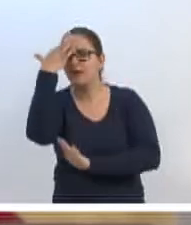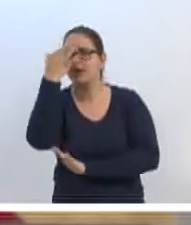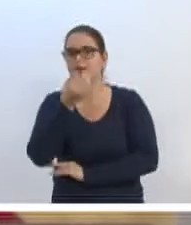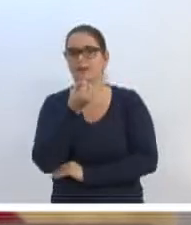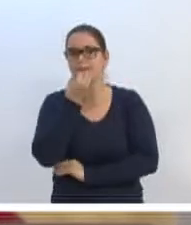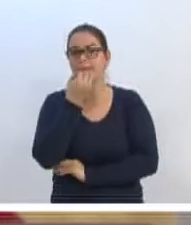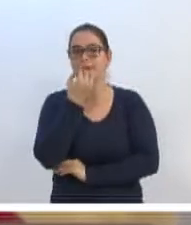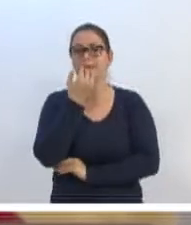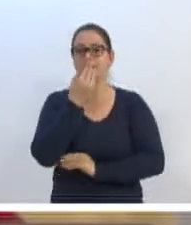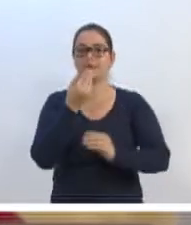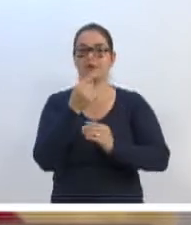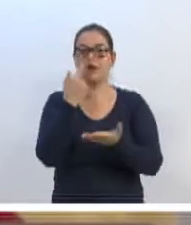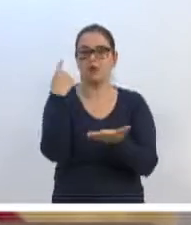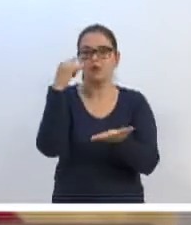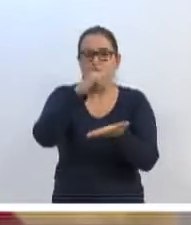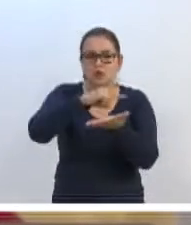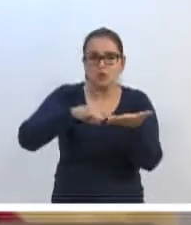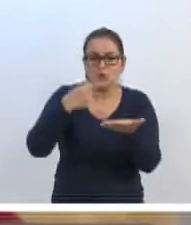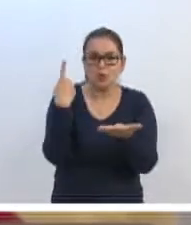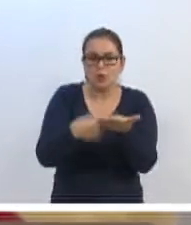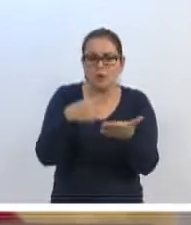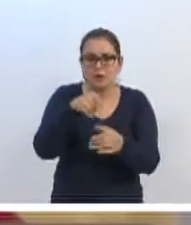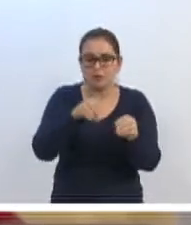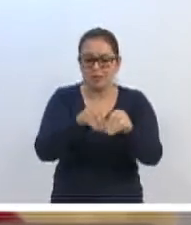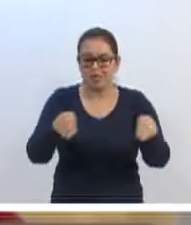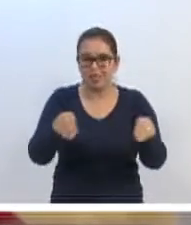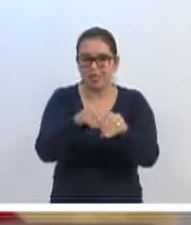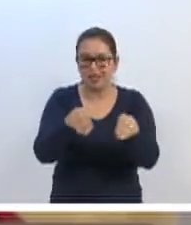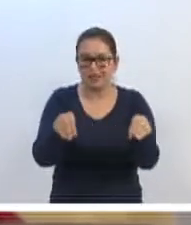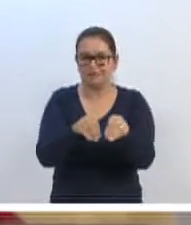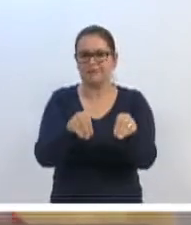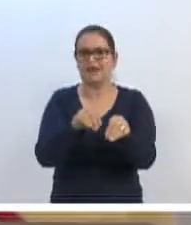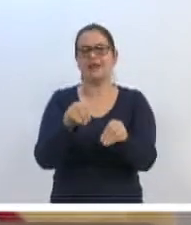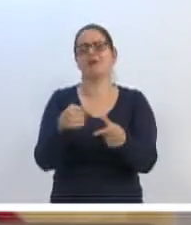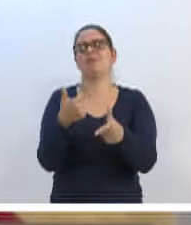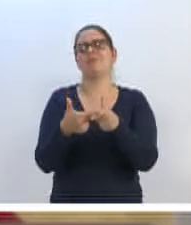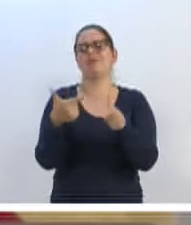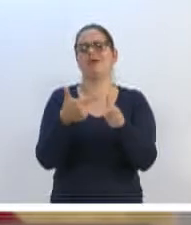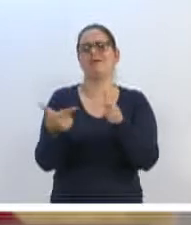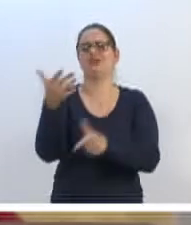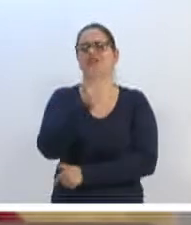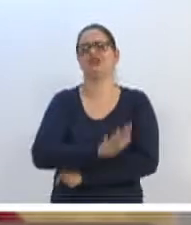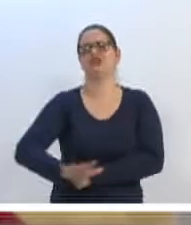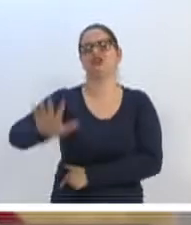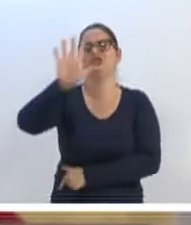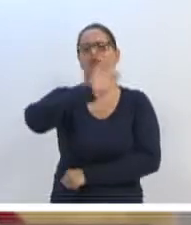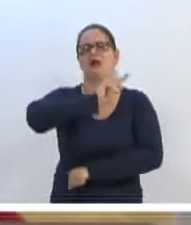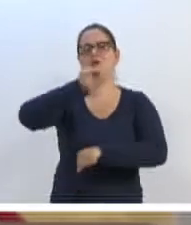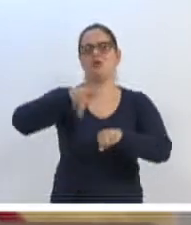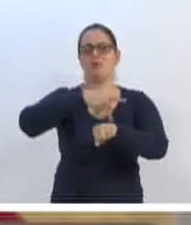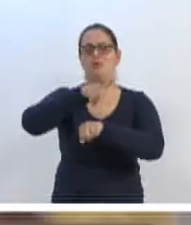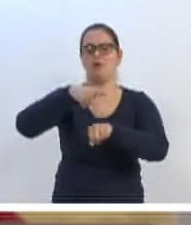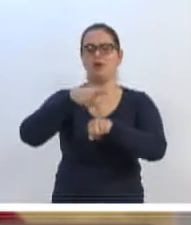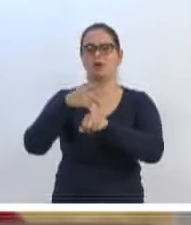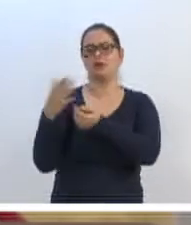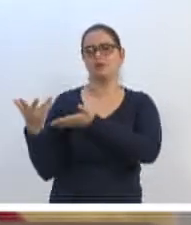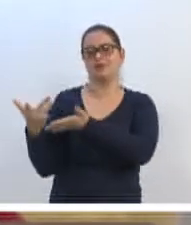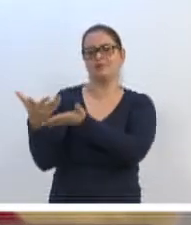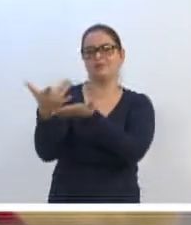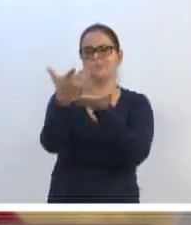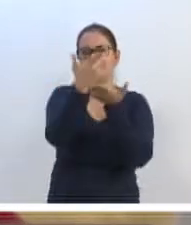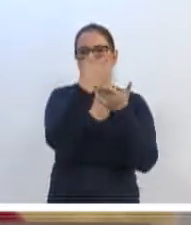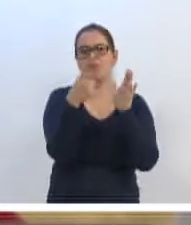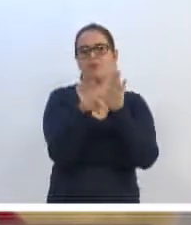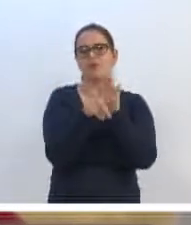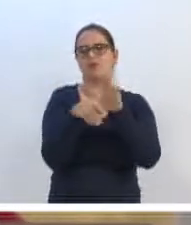A regularização fundiária já é um problema geral no país, e a gente tem dados por parte do Ministério